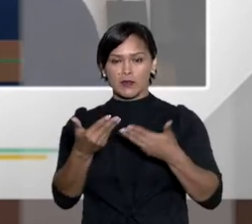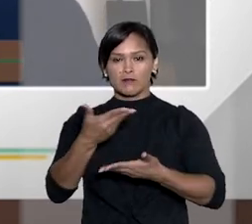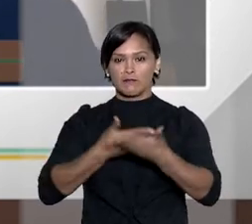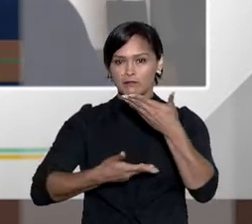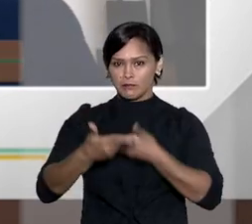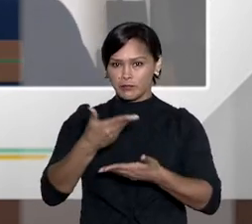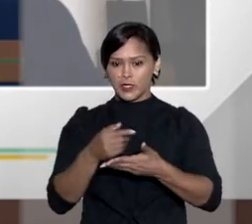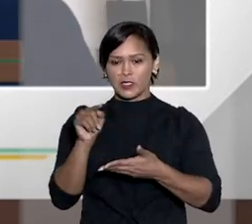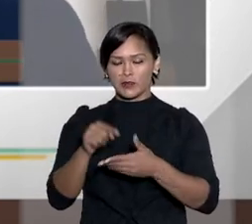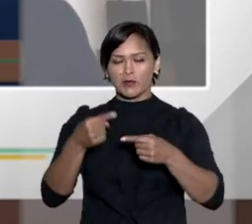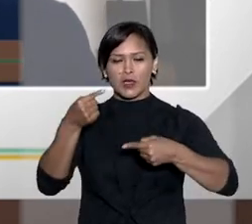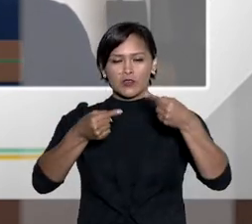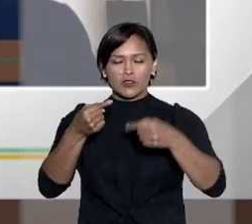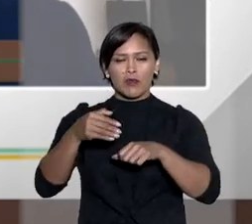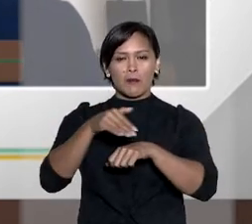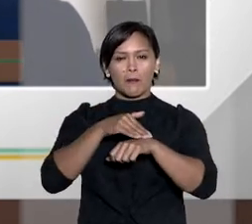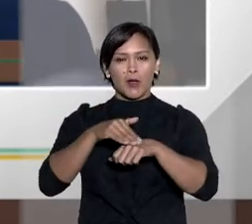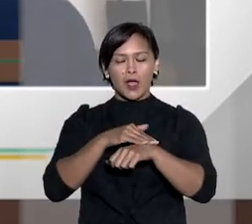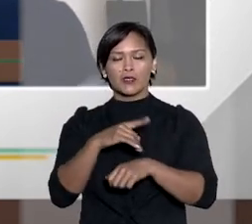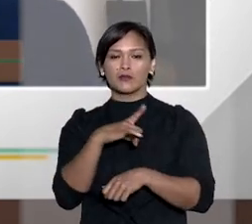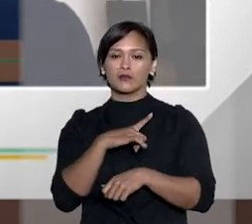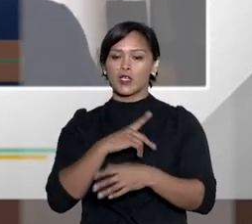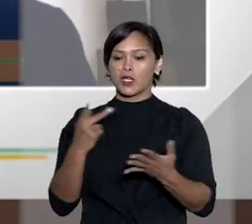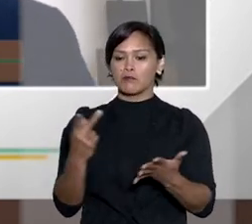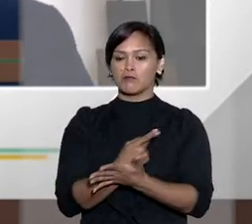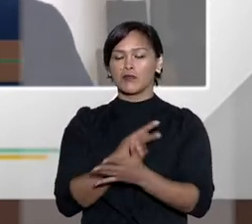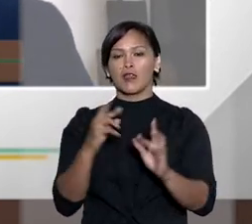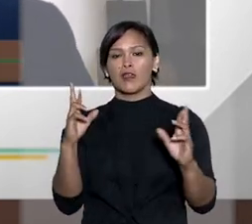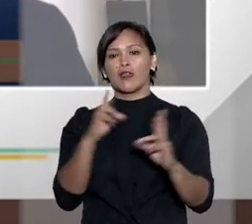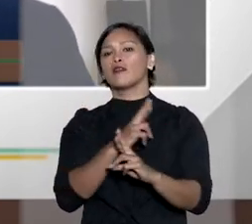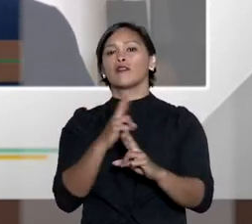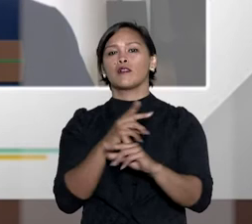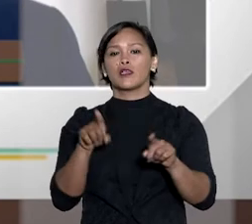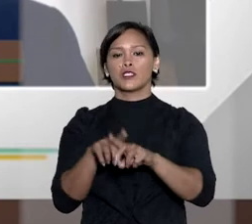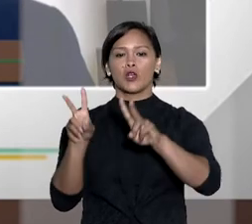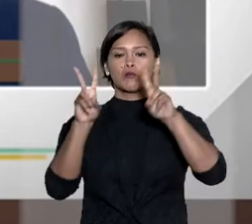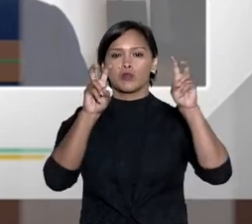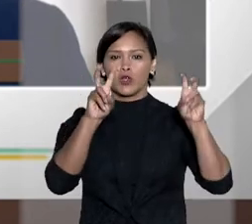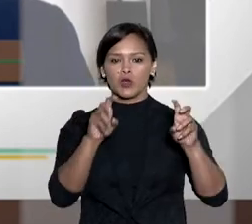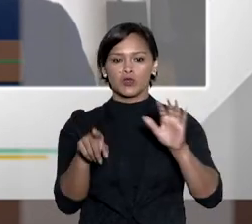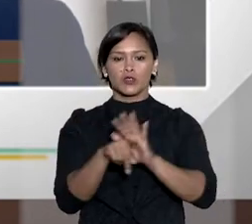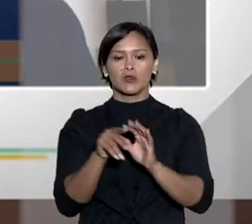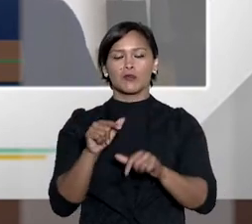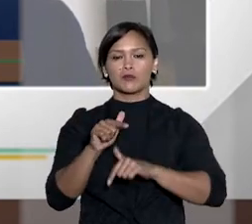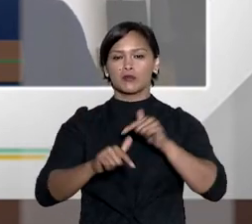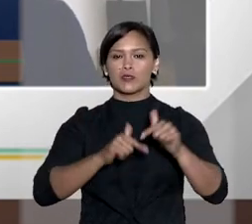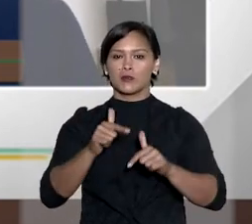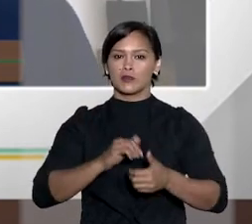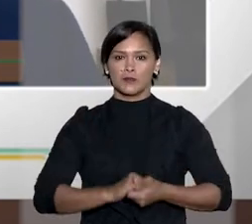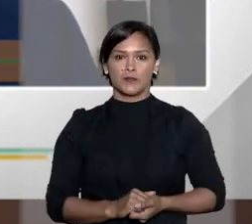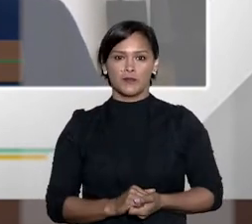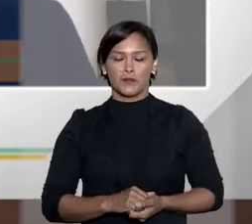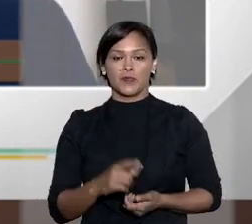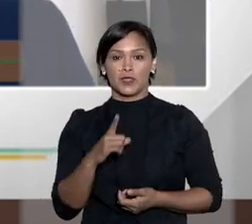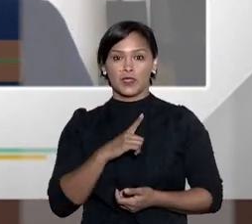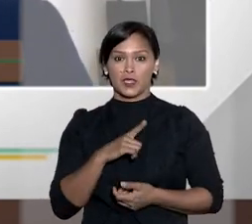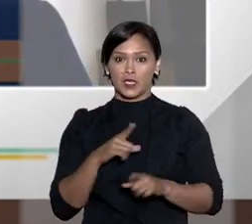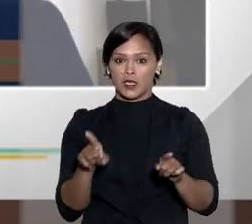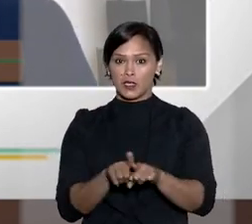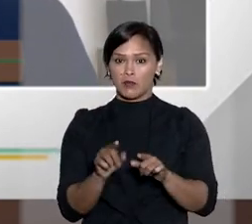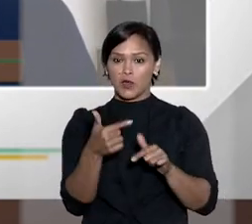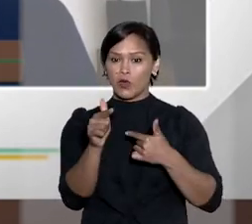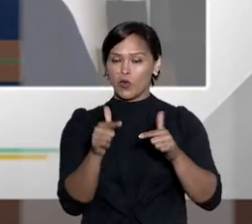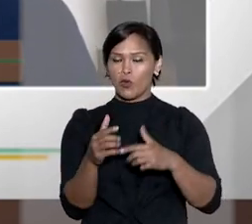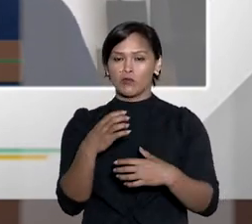de debates que tivessem relação com o tema objeto à sua atuação. Existe ainda um outro